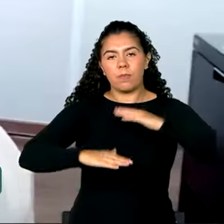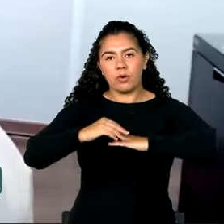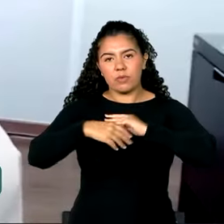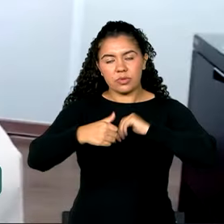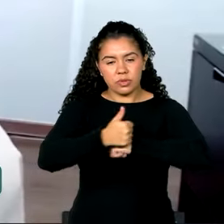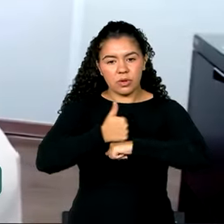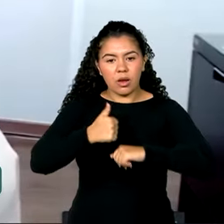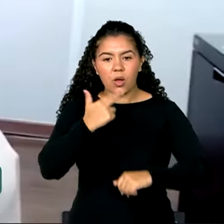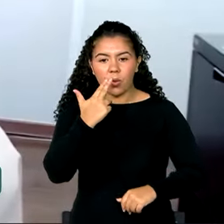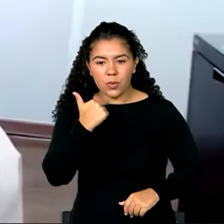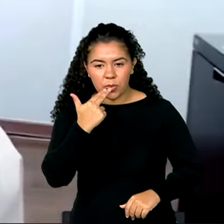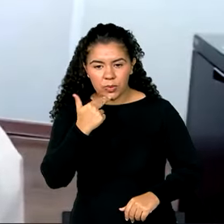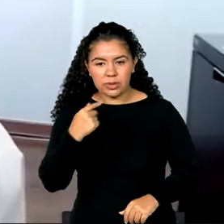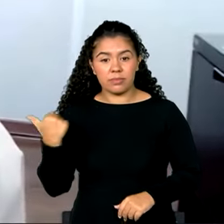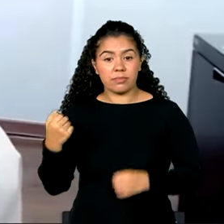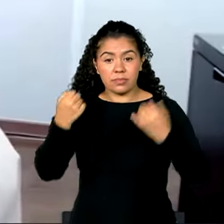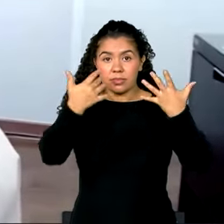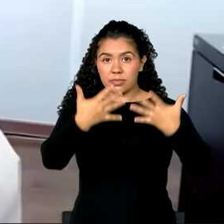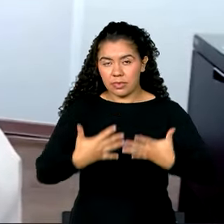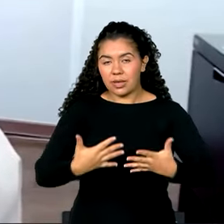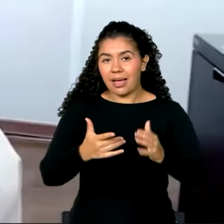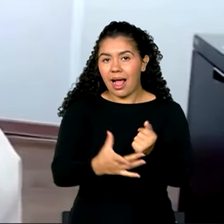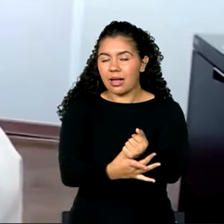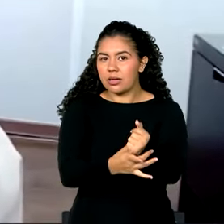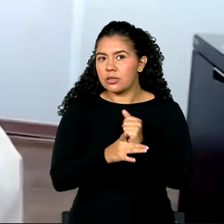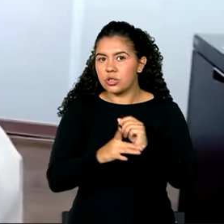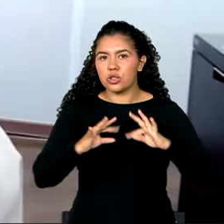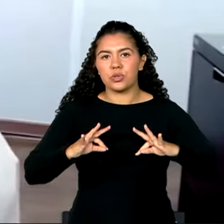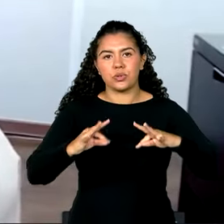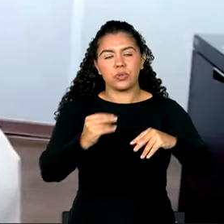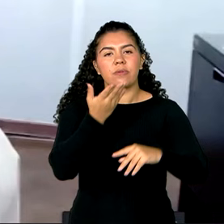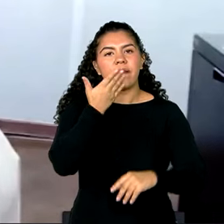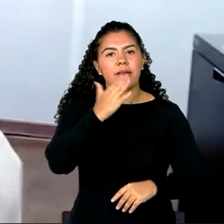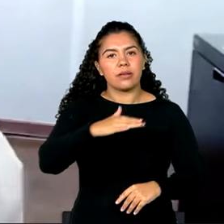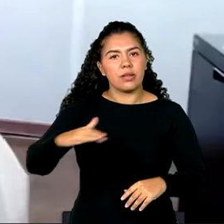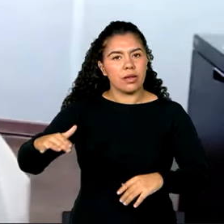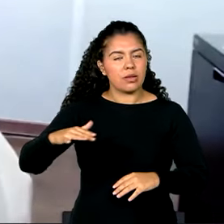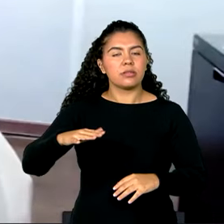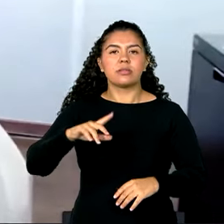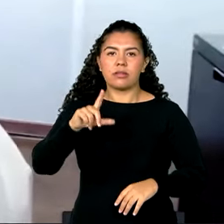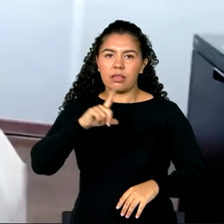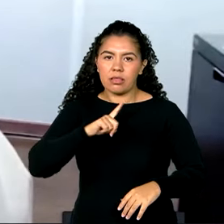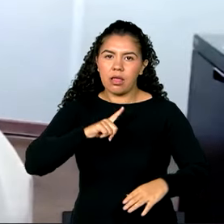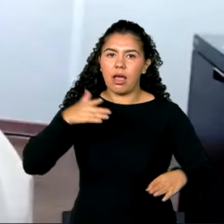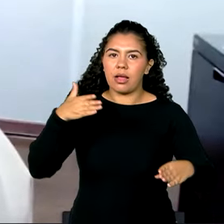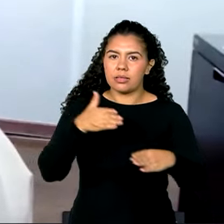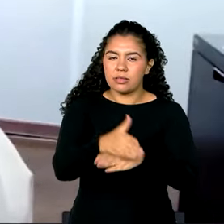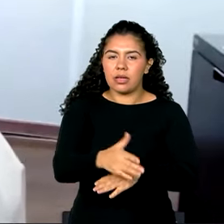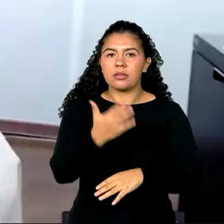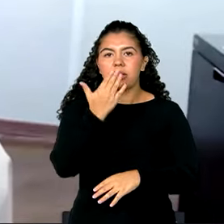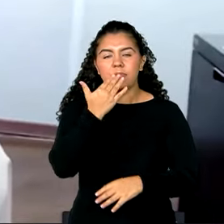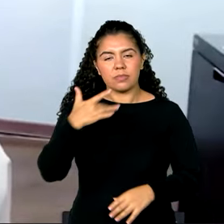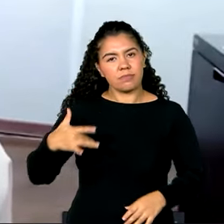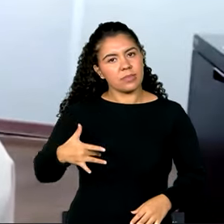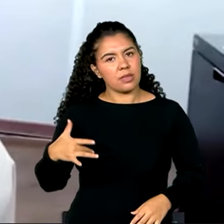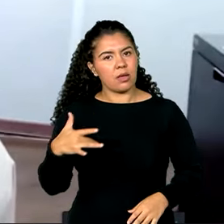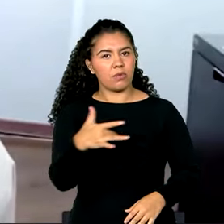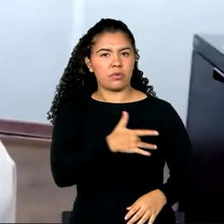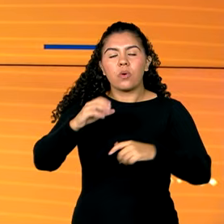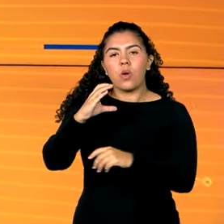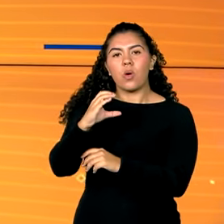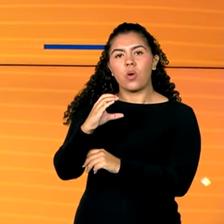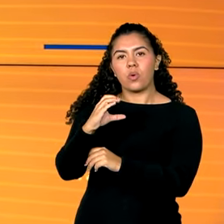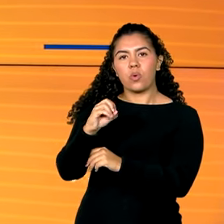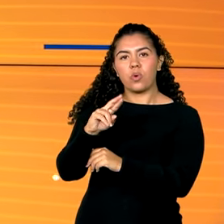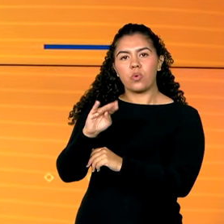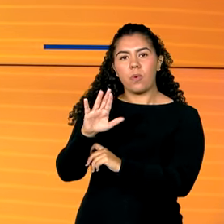Garantir que todas as crianças do mundo tenham acesso a uma alimentação nutritiva, saudável e de qualidade nas escolas.